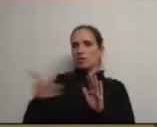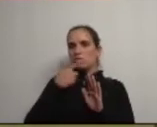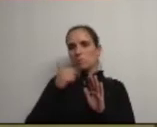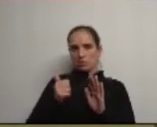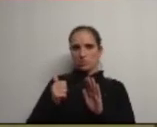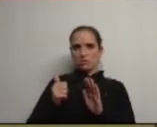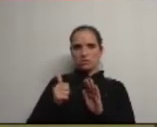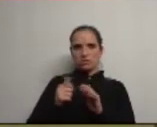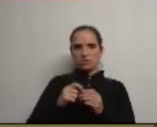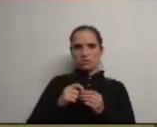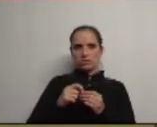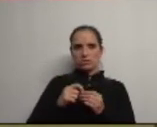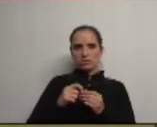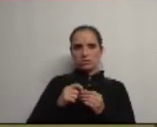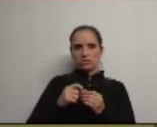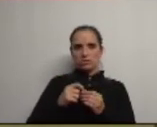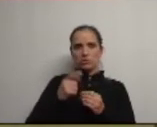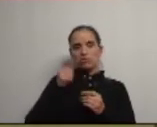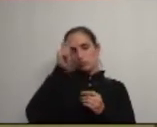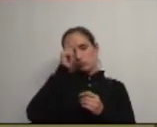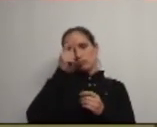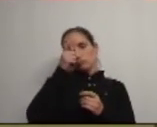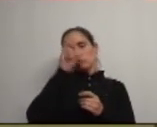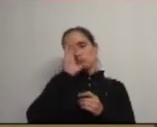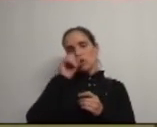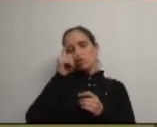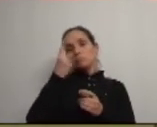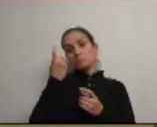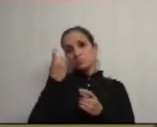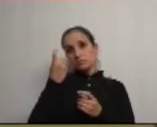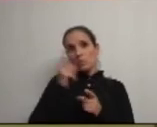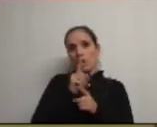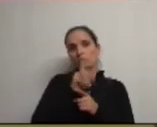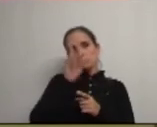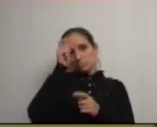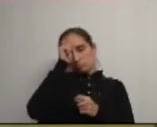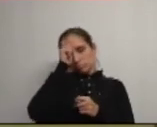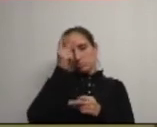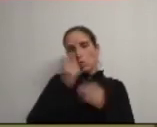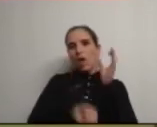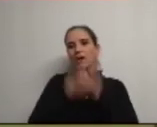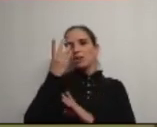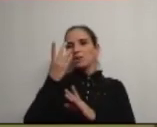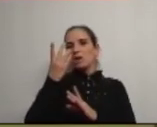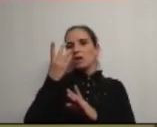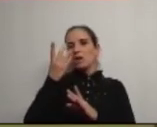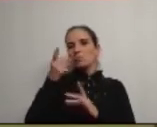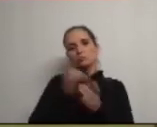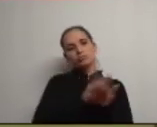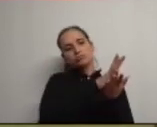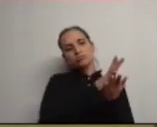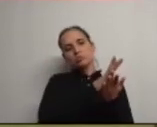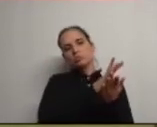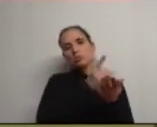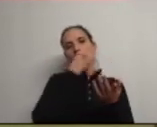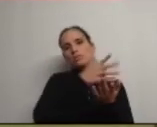pode ser eu acho que o Estado tem de se portar como pessoa de bem se precisou então não vai criar oferta para os pôr fora do sistema